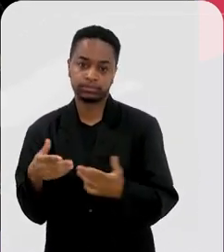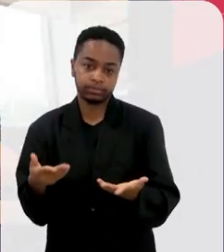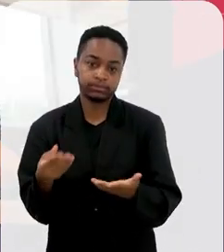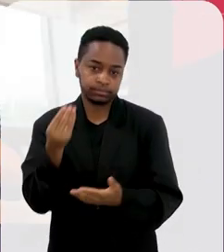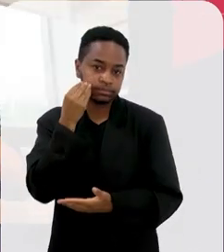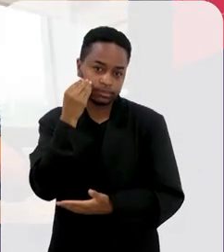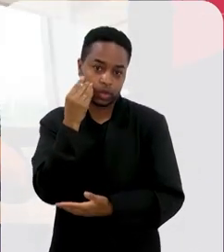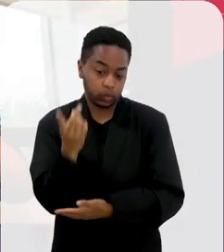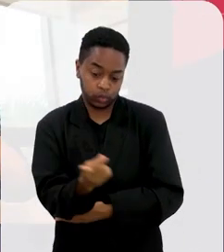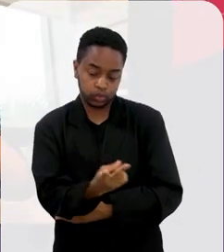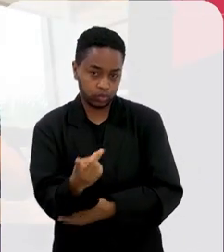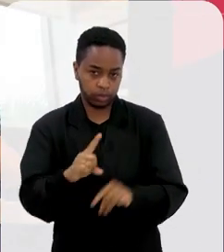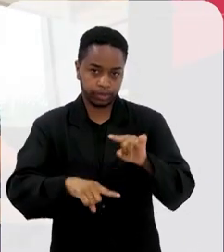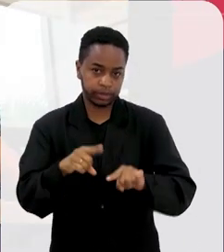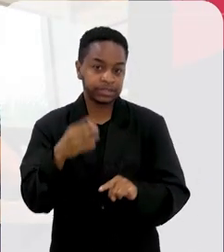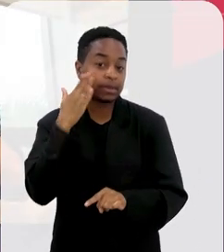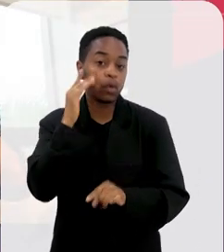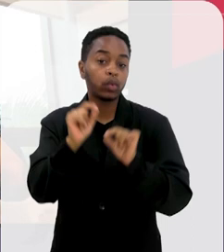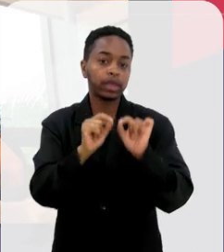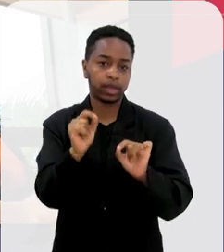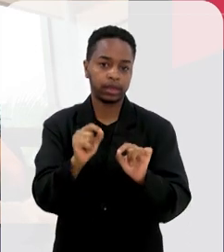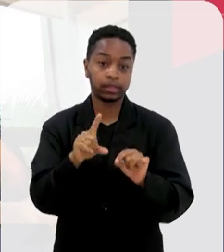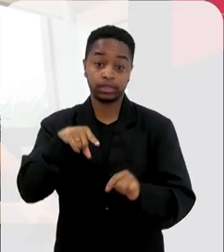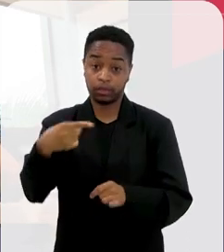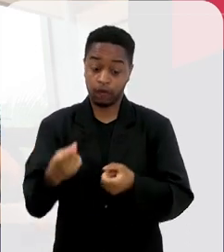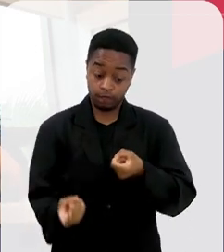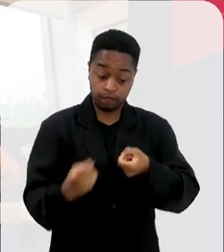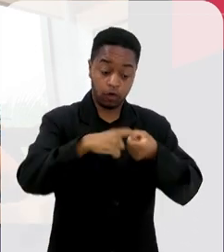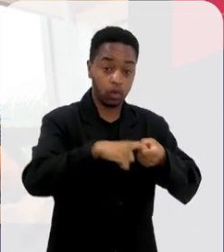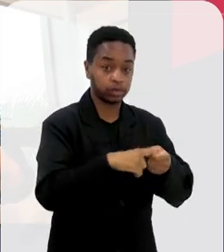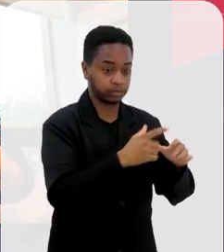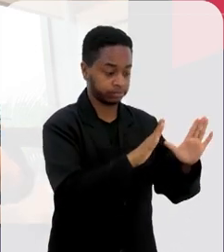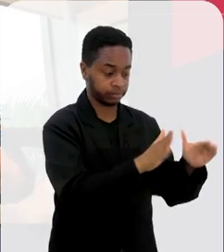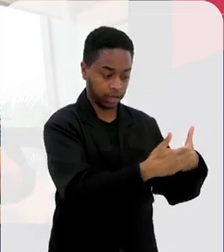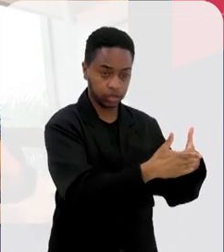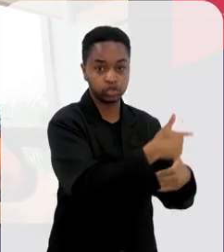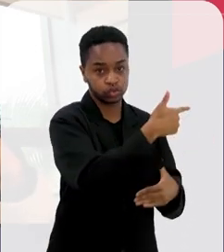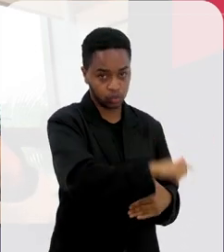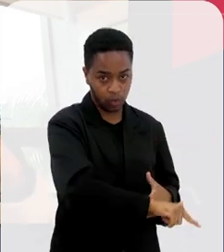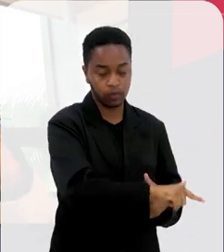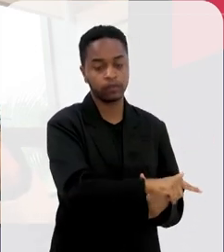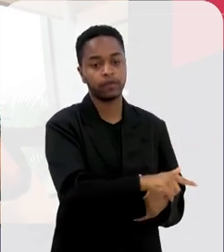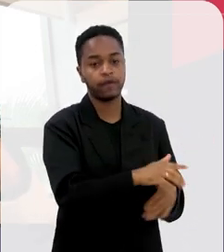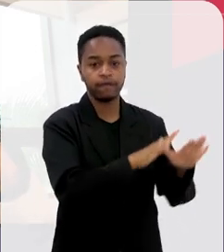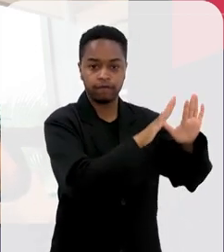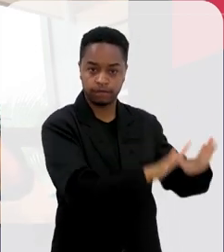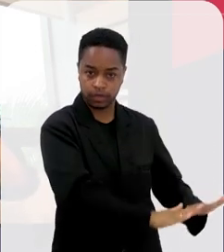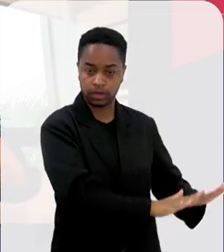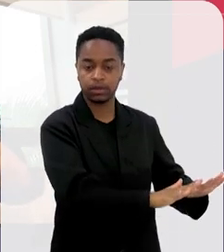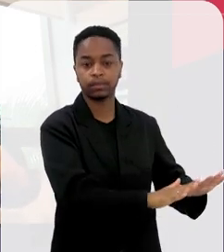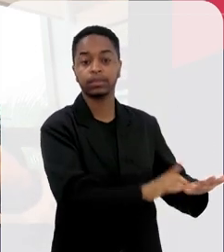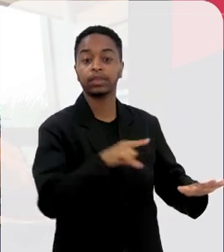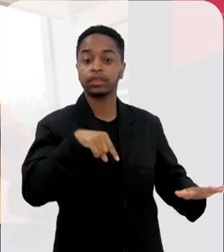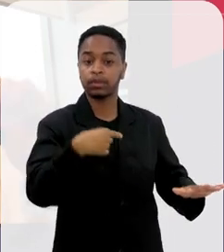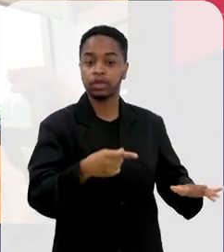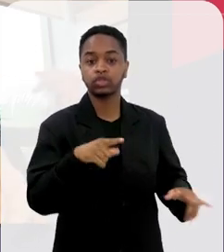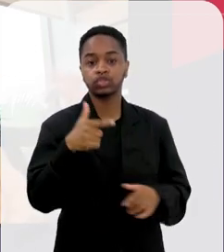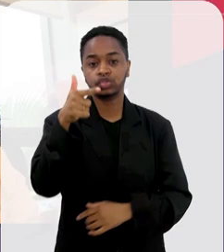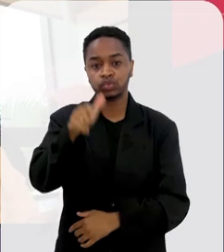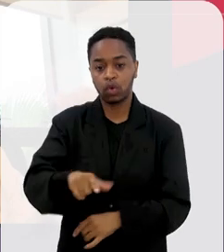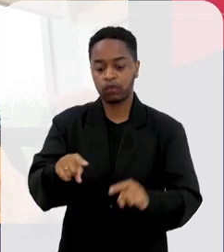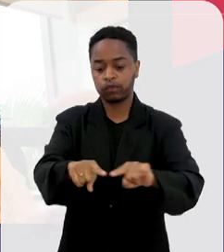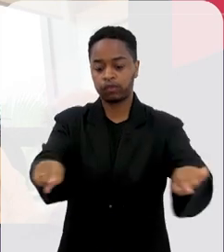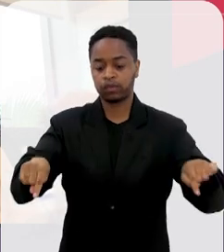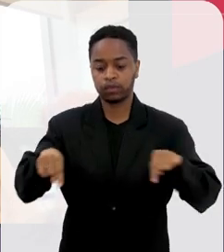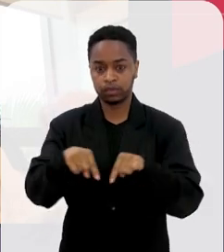objetos, igualmente os dois objetos. A gente devolve de novo o animal para a casinha dele, deixa lá mais um tempo, e reexpõe